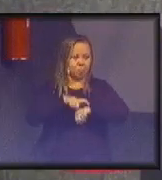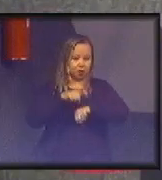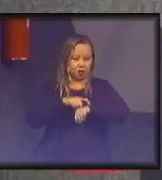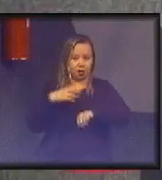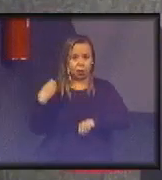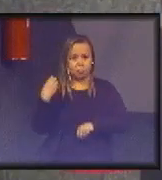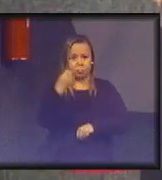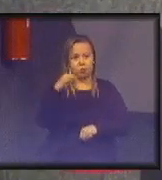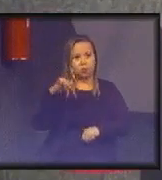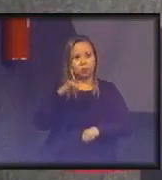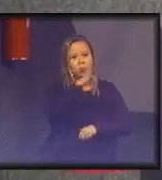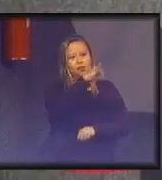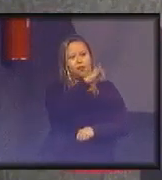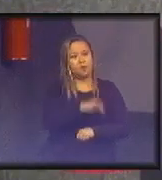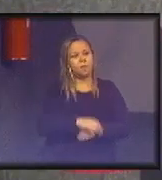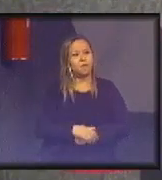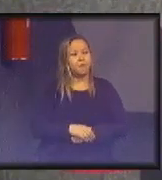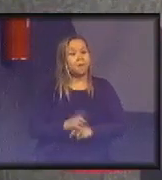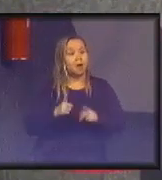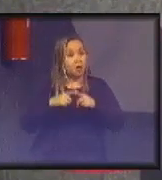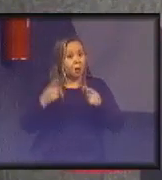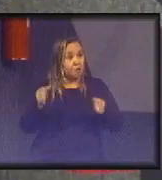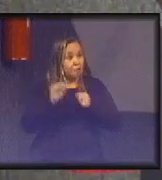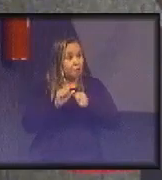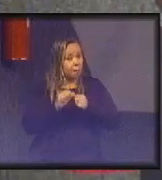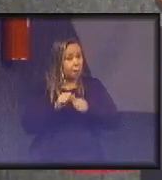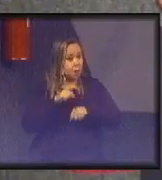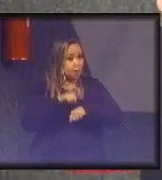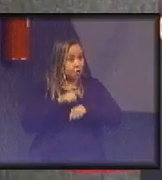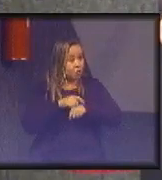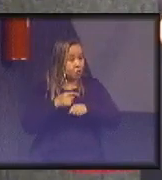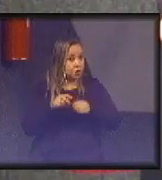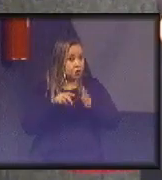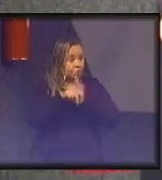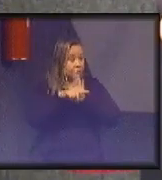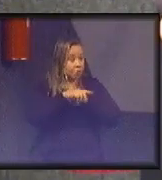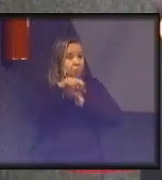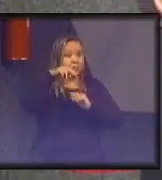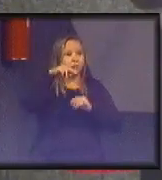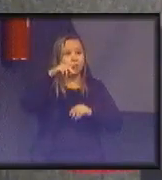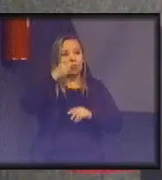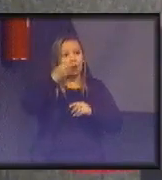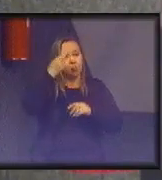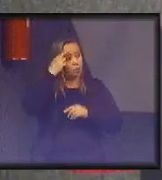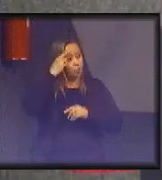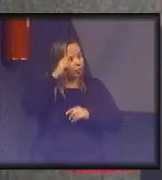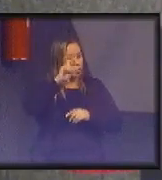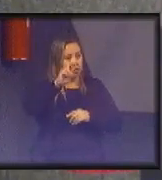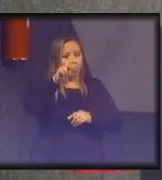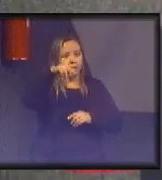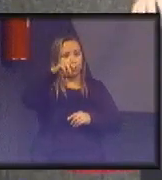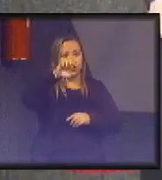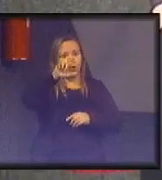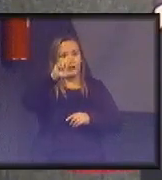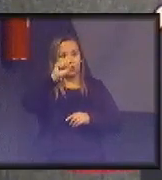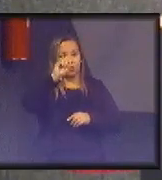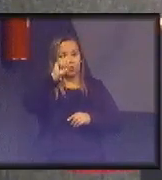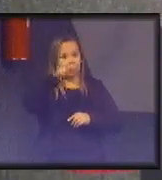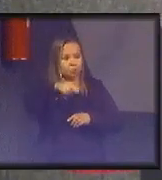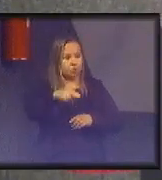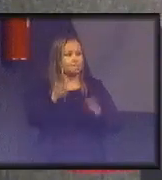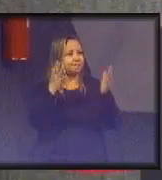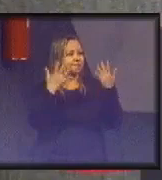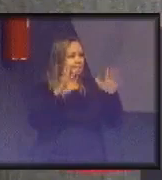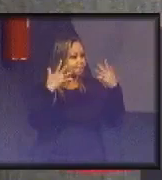voo, mas ainda vamos fazer algumas perguntas para o doutor Nelson. Então, muito obrigado. Queria pedir uma salva de palmas para o doutor Hélio.